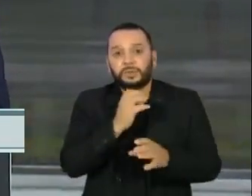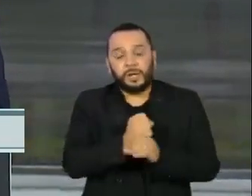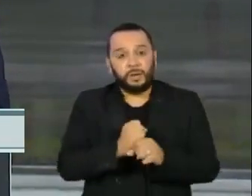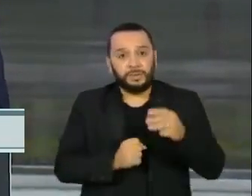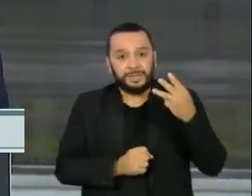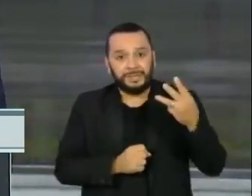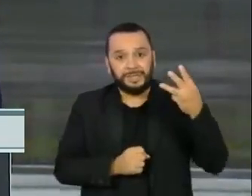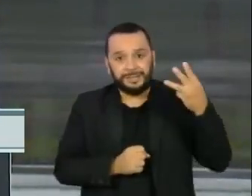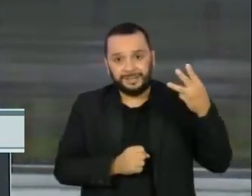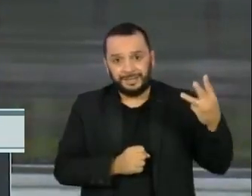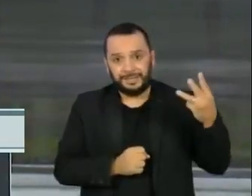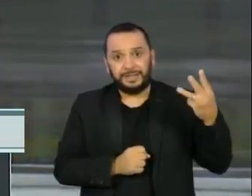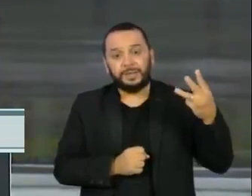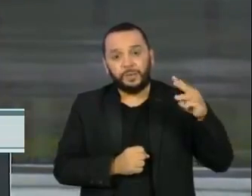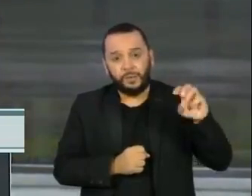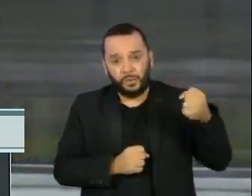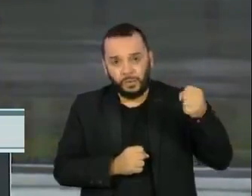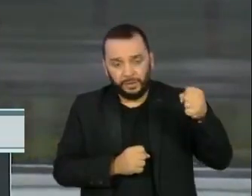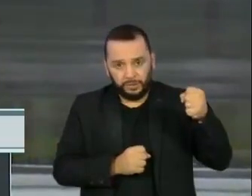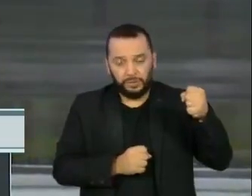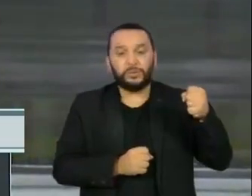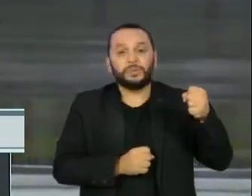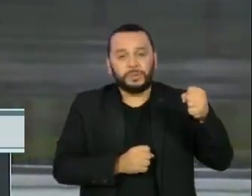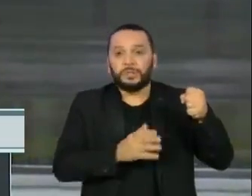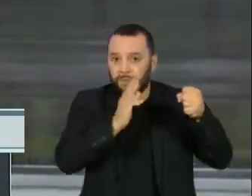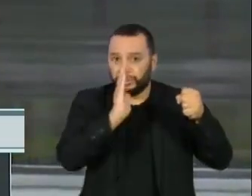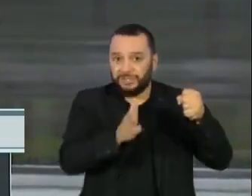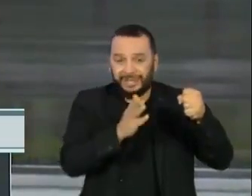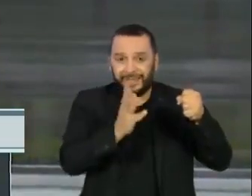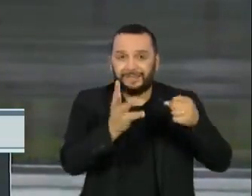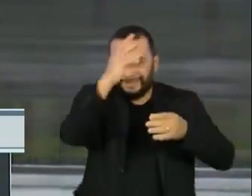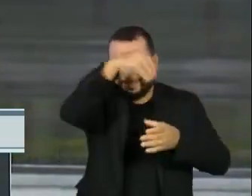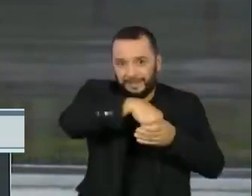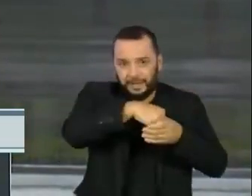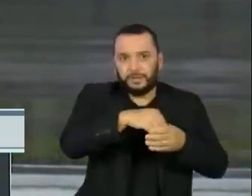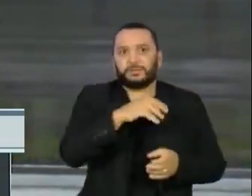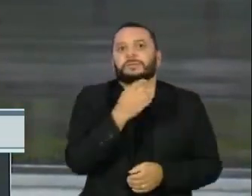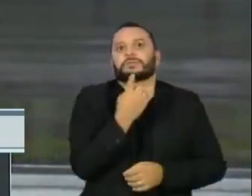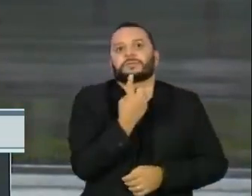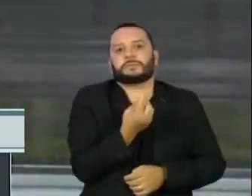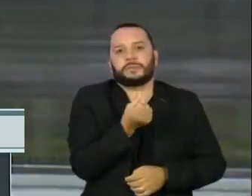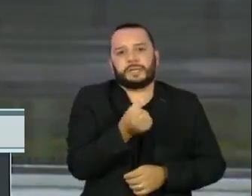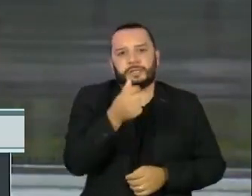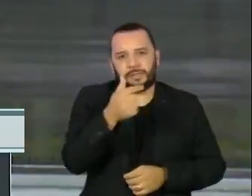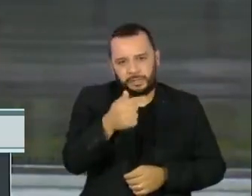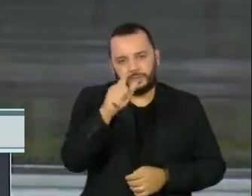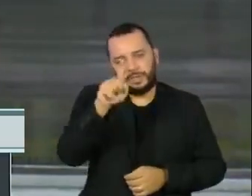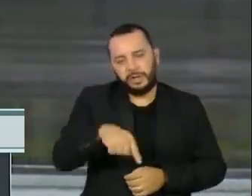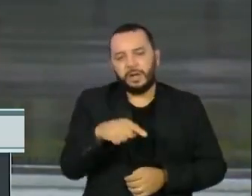Este é o terceiro anúncio de abertura de novos leitos que fazemos em menos de duas semanas.